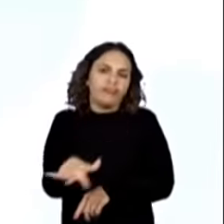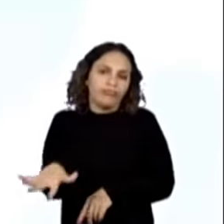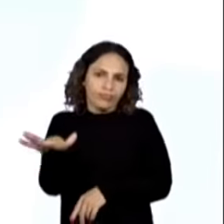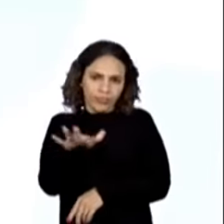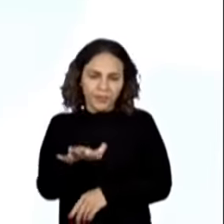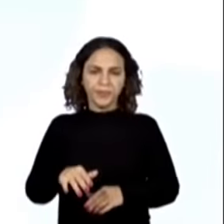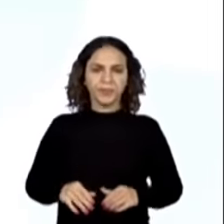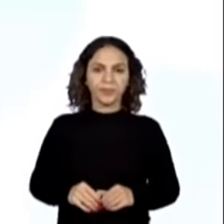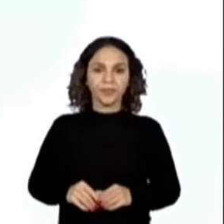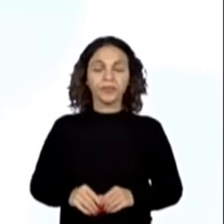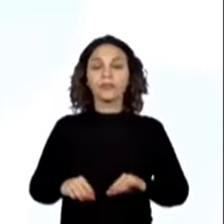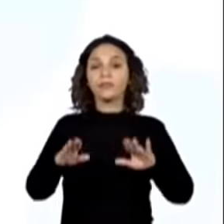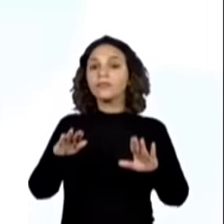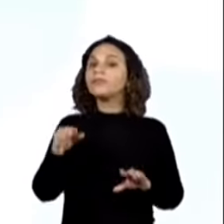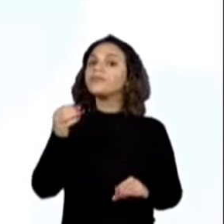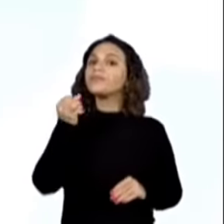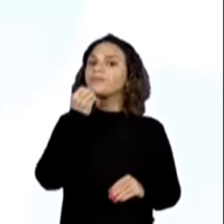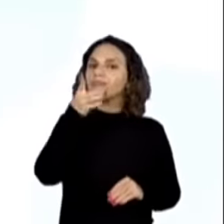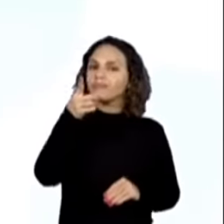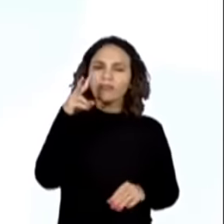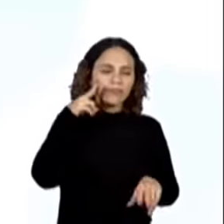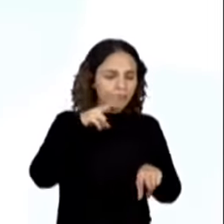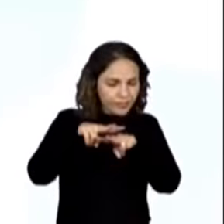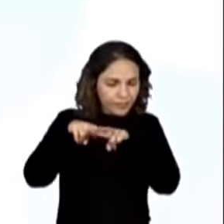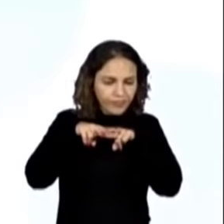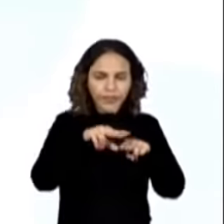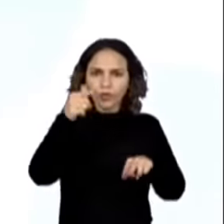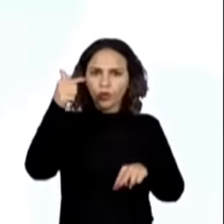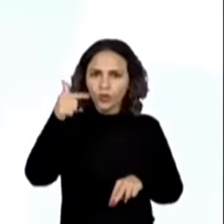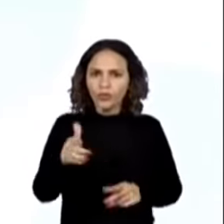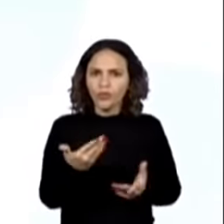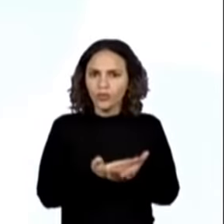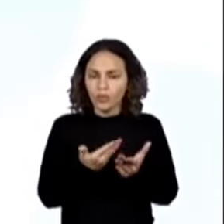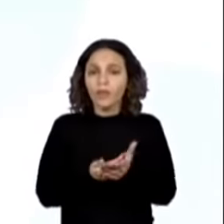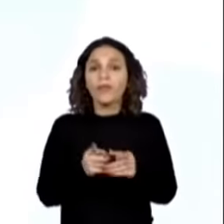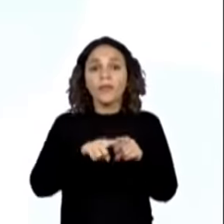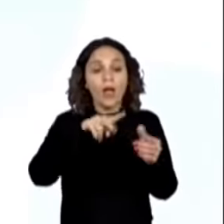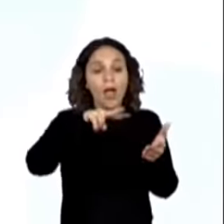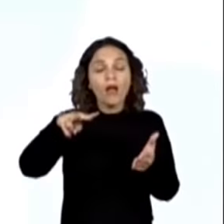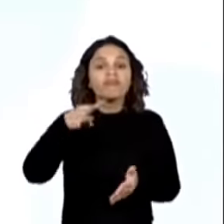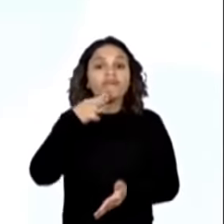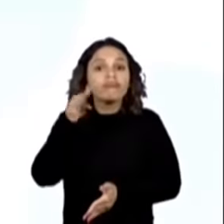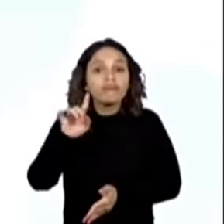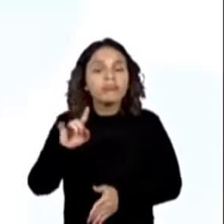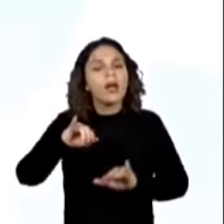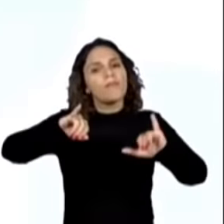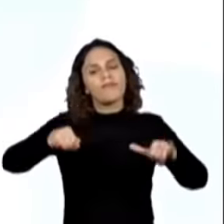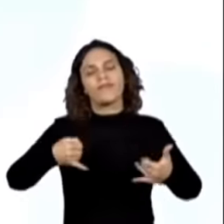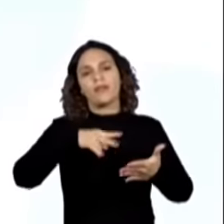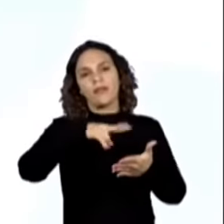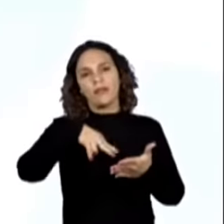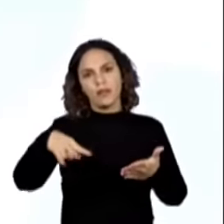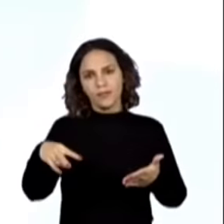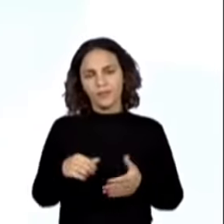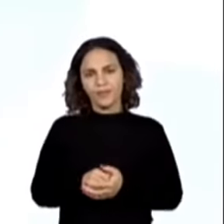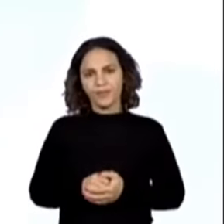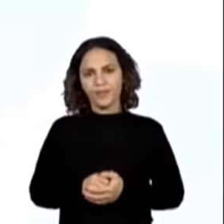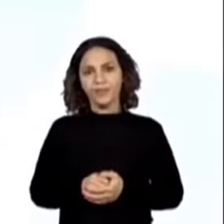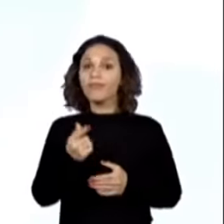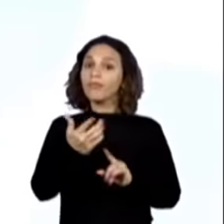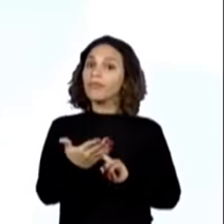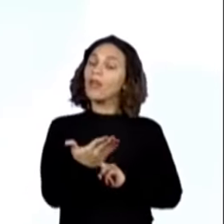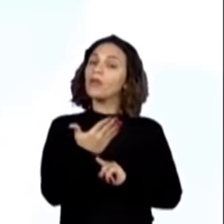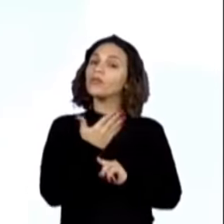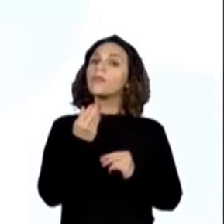Você pode reler os contos abordados nesta aula ou ainda ler aqueles que você ainda não conhece. Isso nos